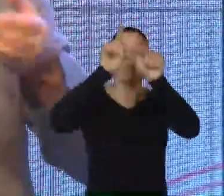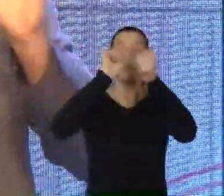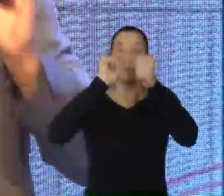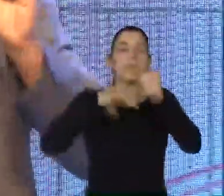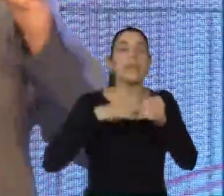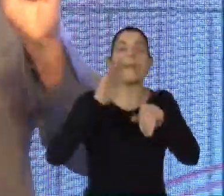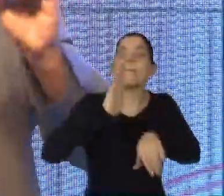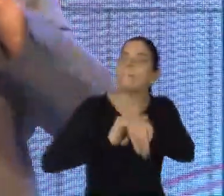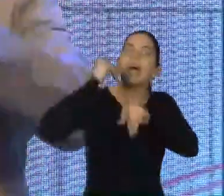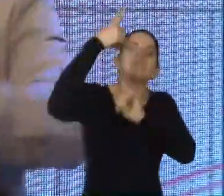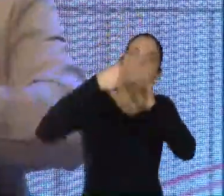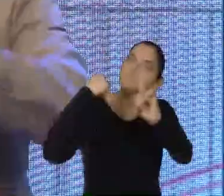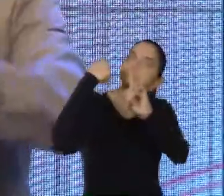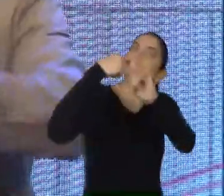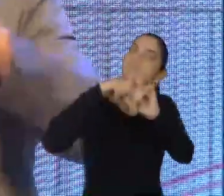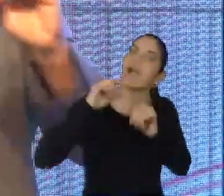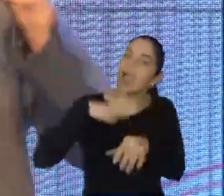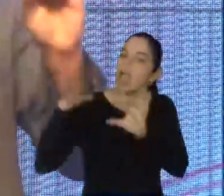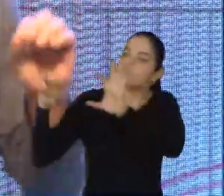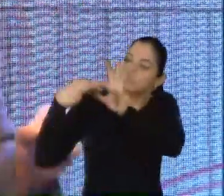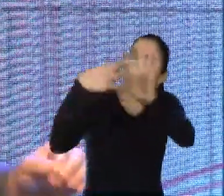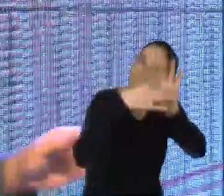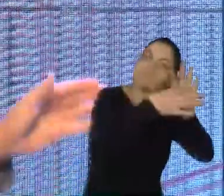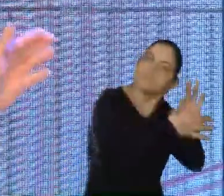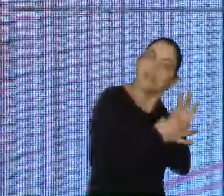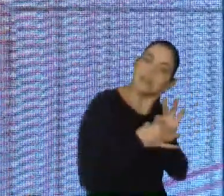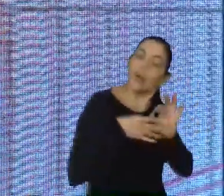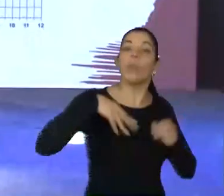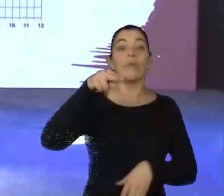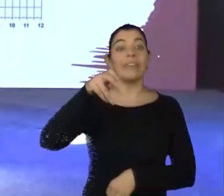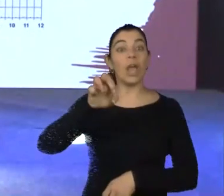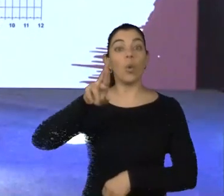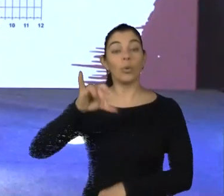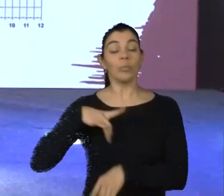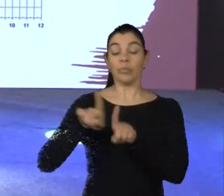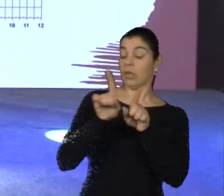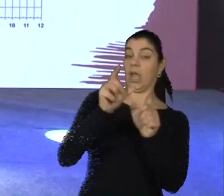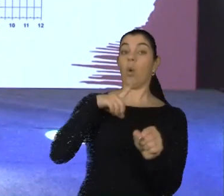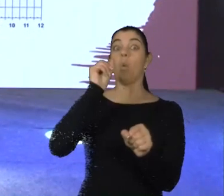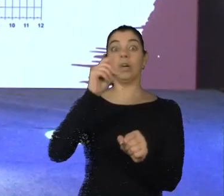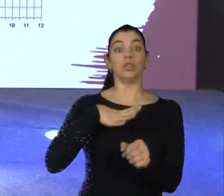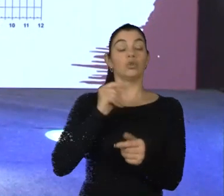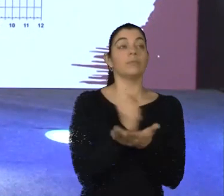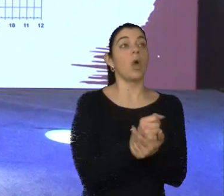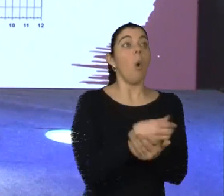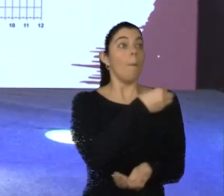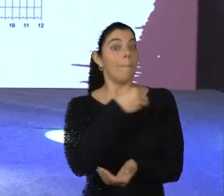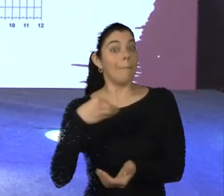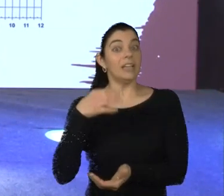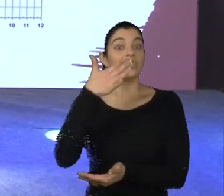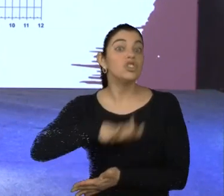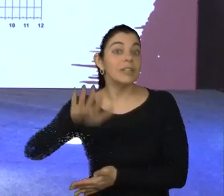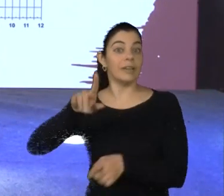sináptica, ficando simplesmente as comunicações que são muito eficientes. Quando um pediatra faz o segmento de um bebê, por exemplo,